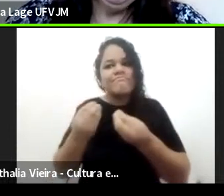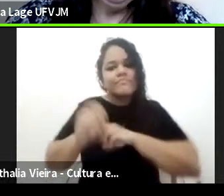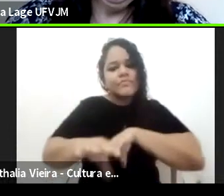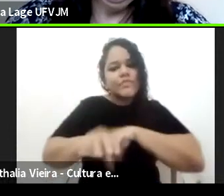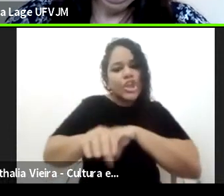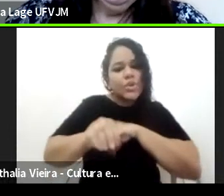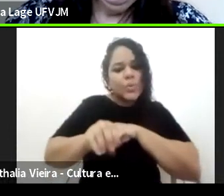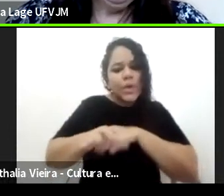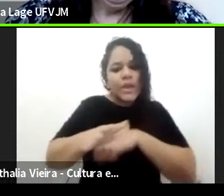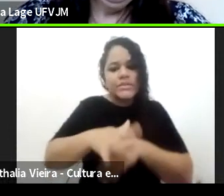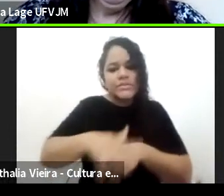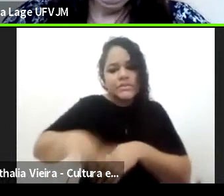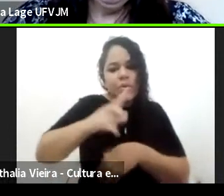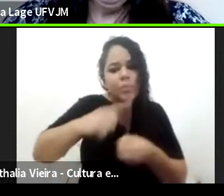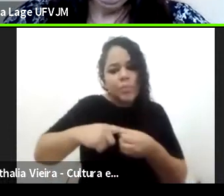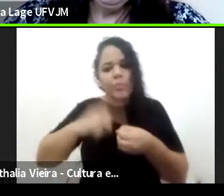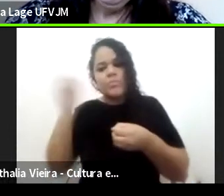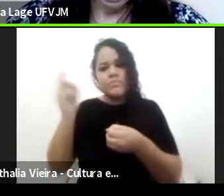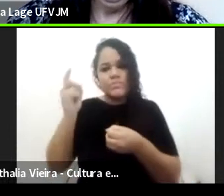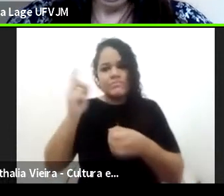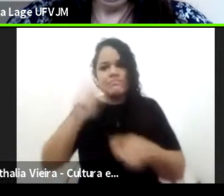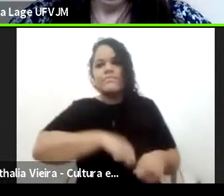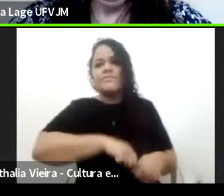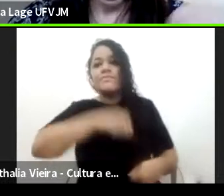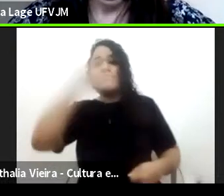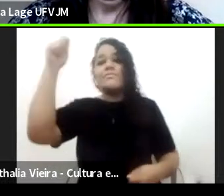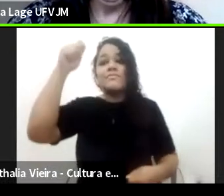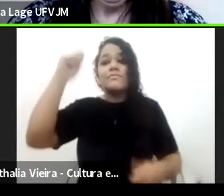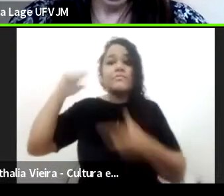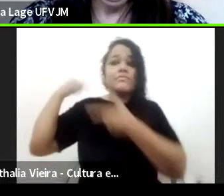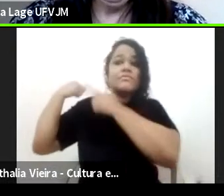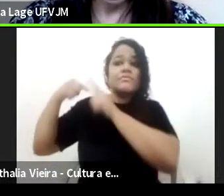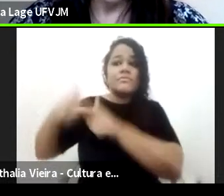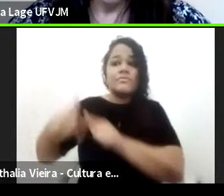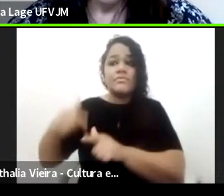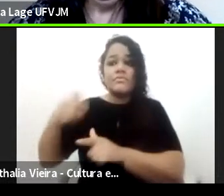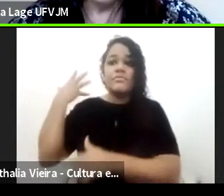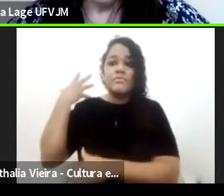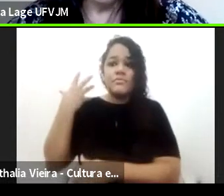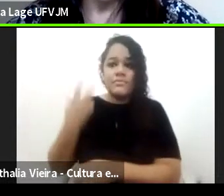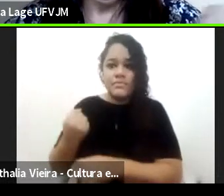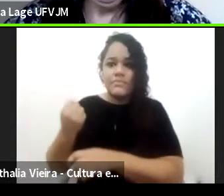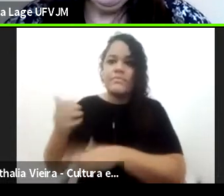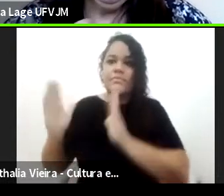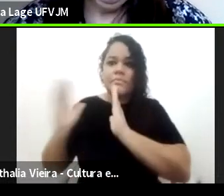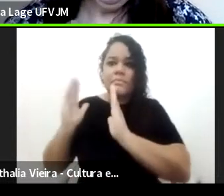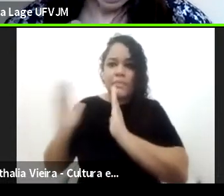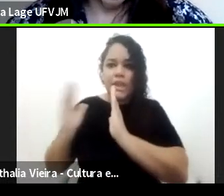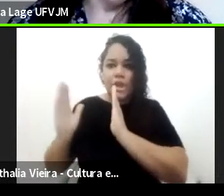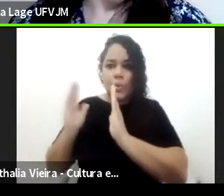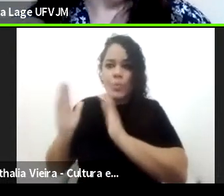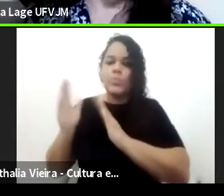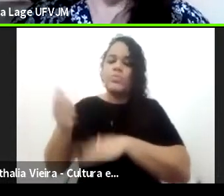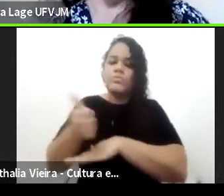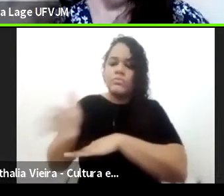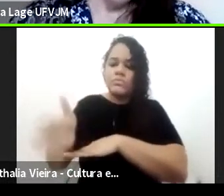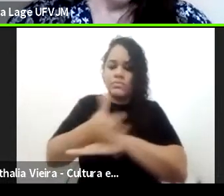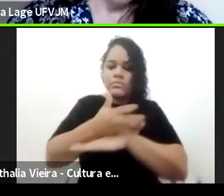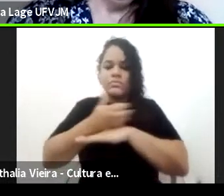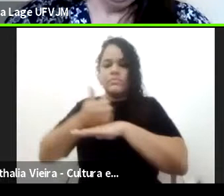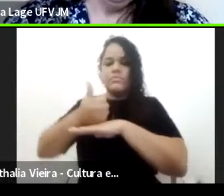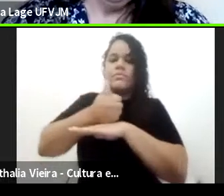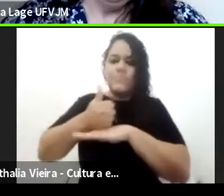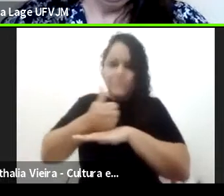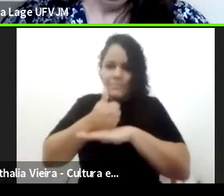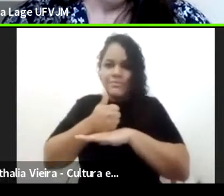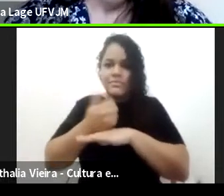coloniais. Acho que é importante dizer um pouquinho do percurso que eu fiz para poder chegar a esse movimento e